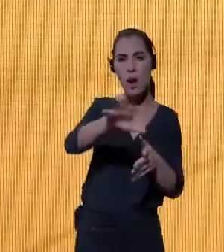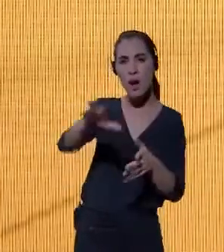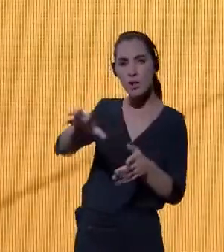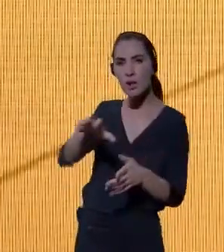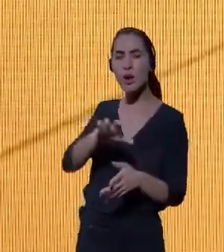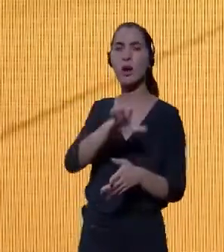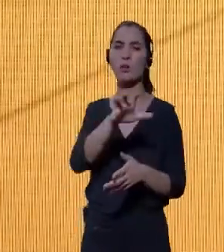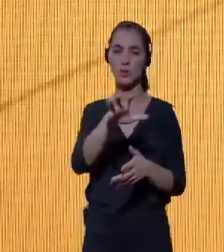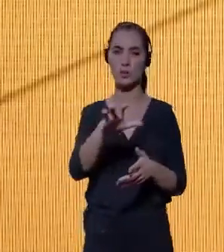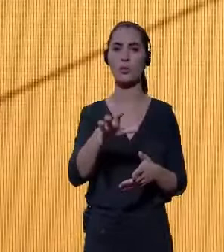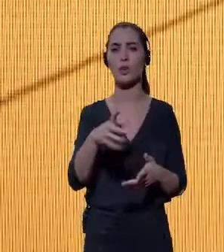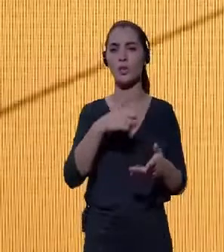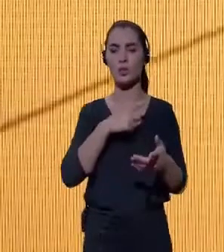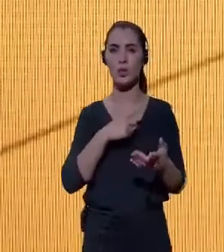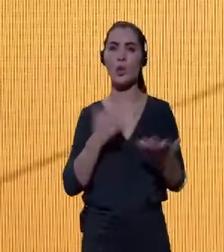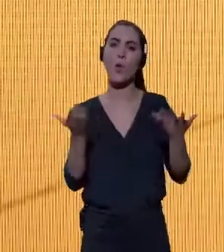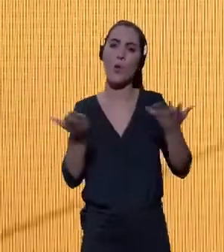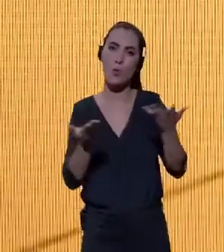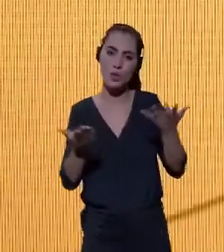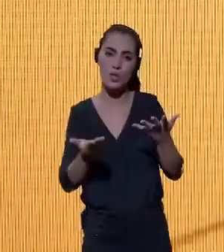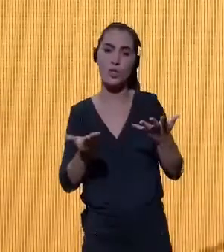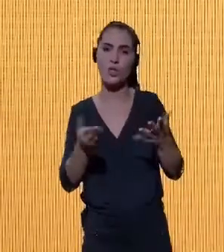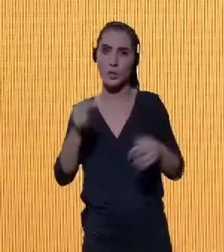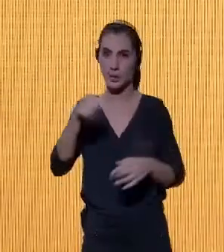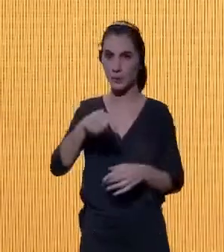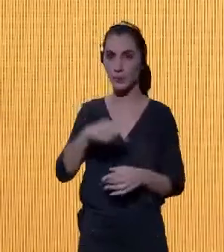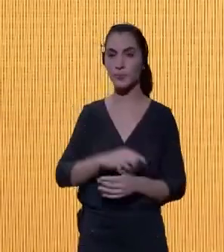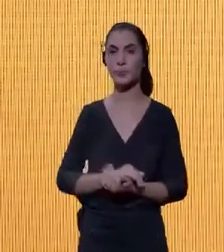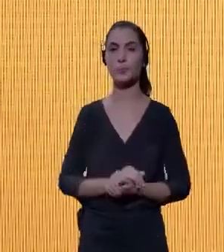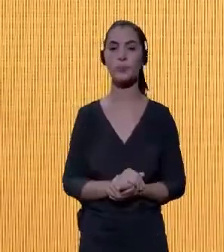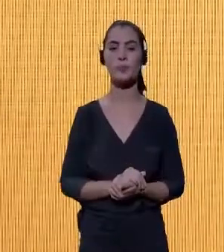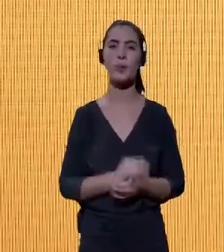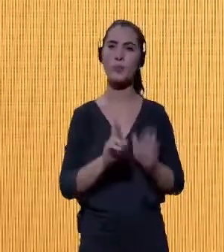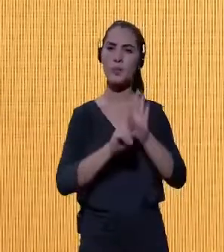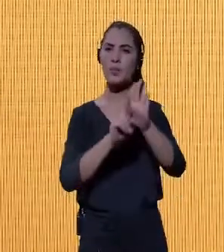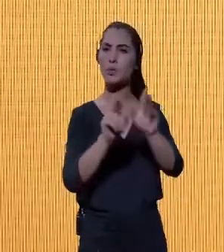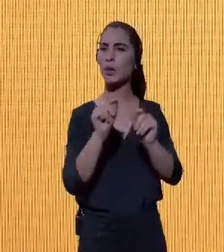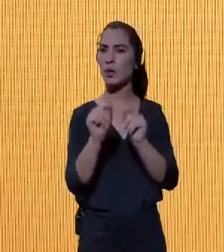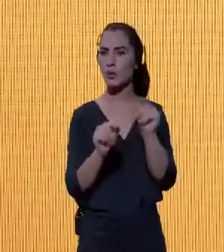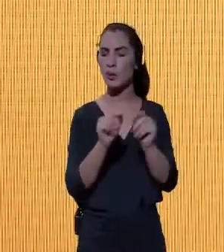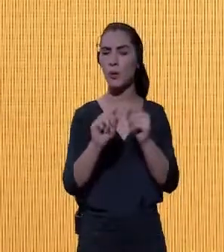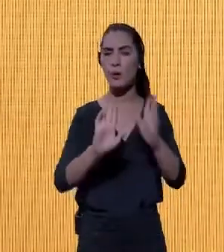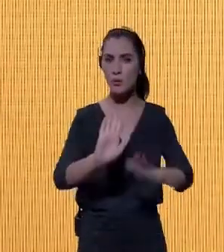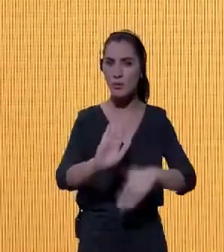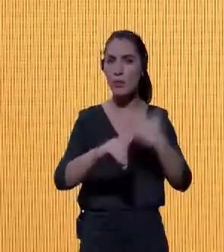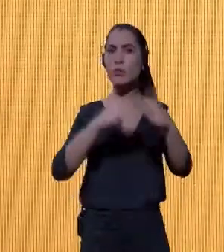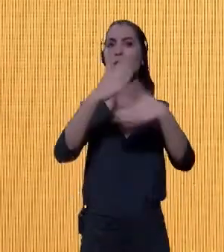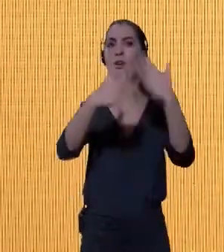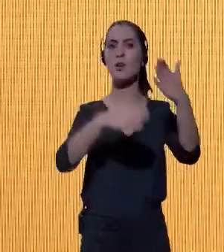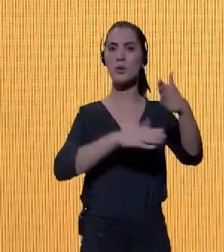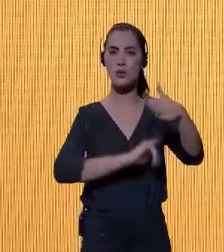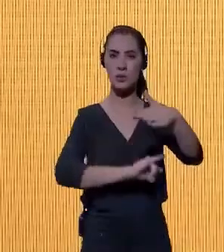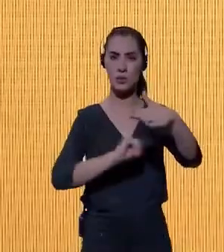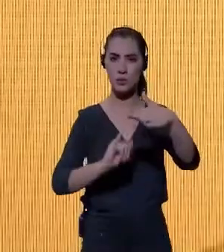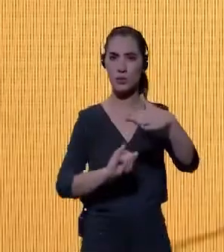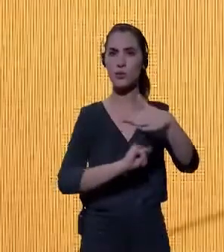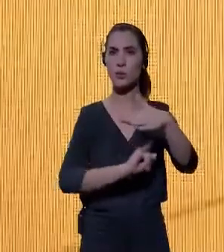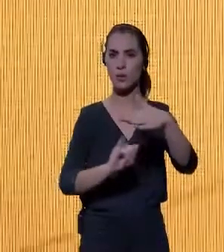quais estão aqui presentes, e isso representa uma evolução institucional,